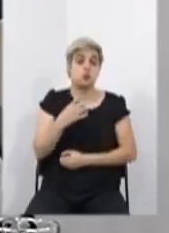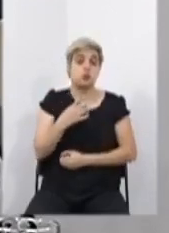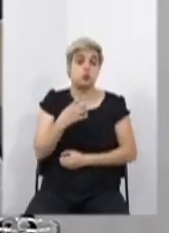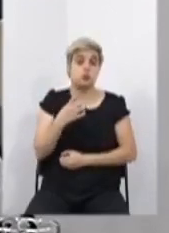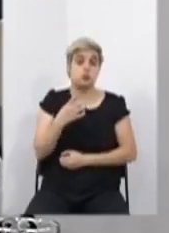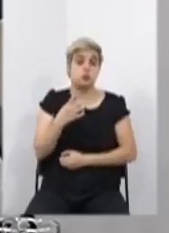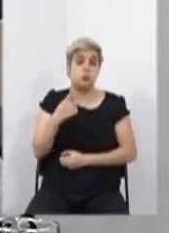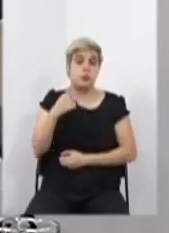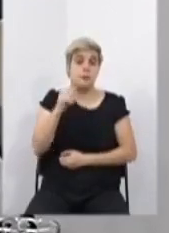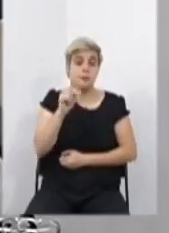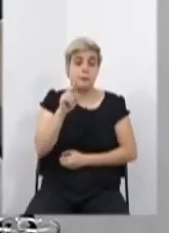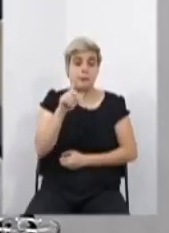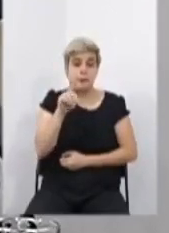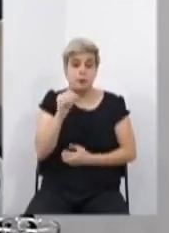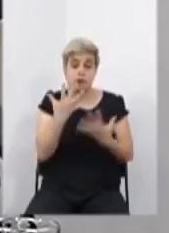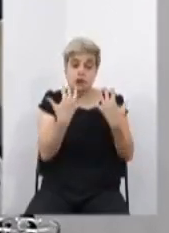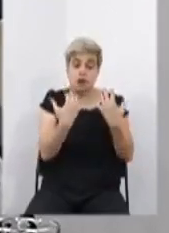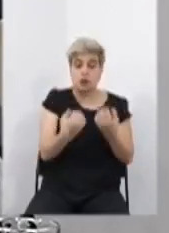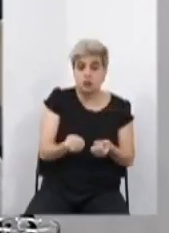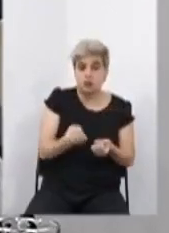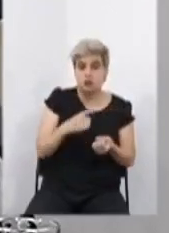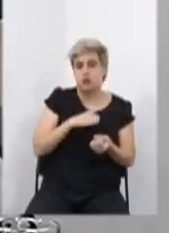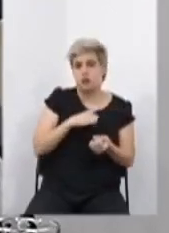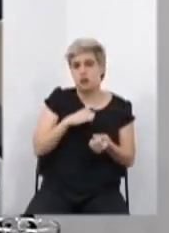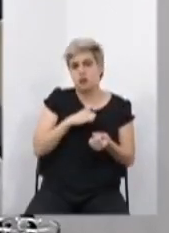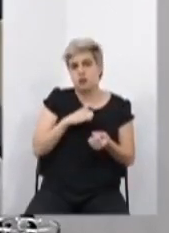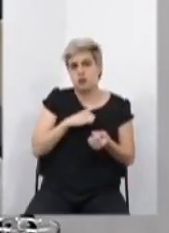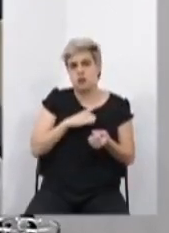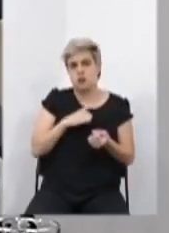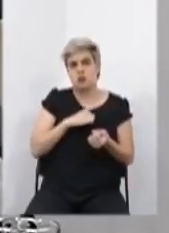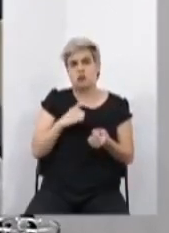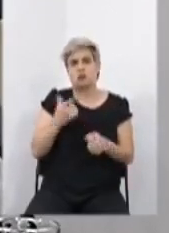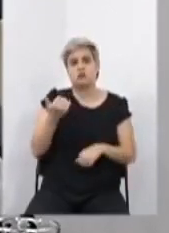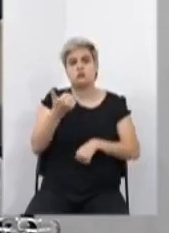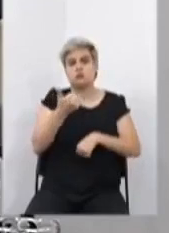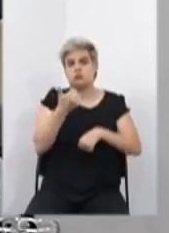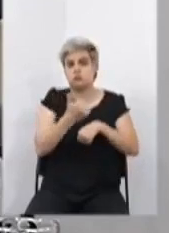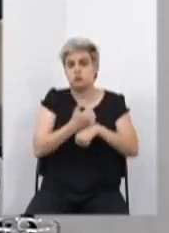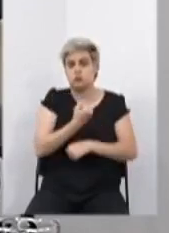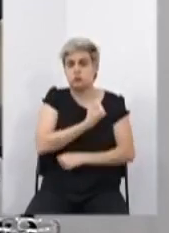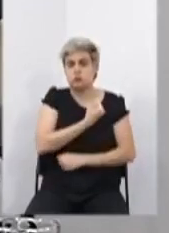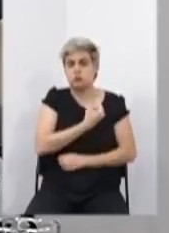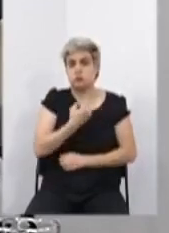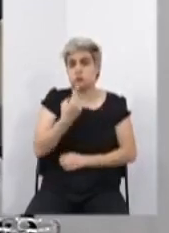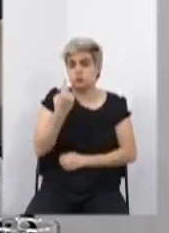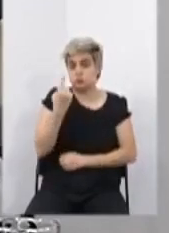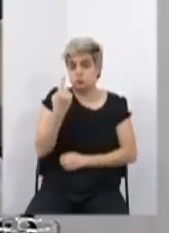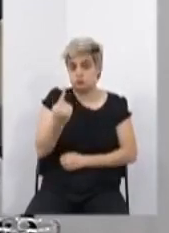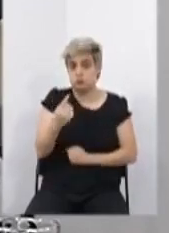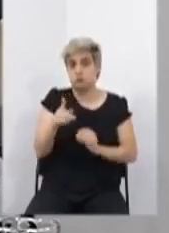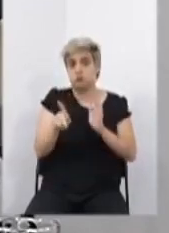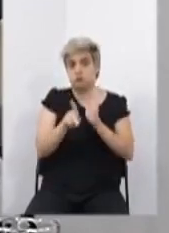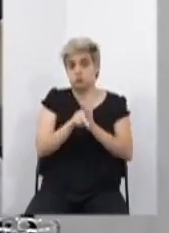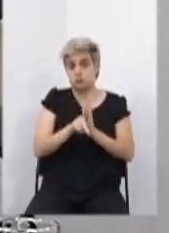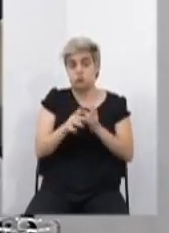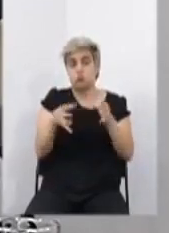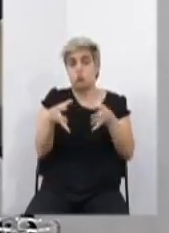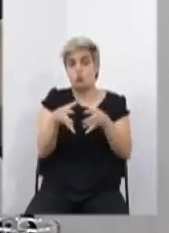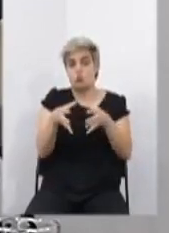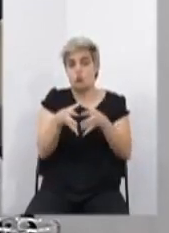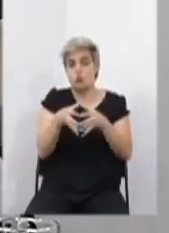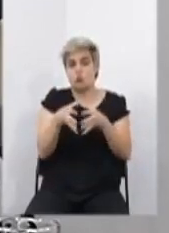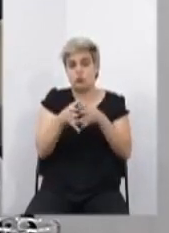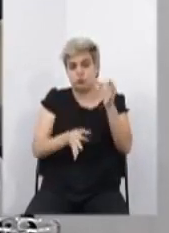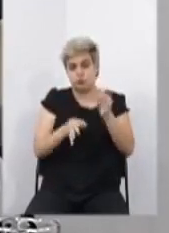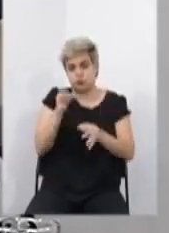opina pela aprovação da matéria na forma do substitutivo número 1 de autoria da Comissão de Constituição e